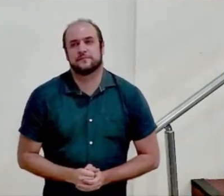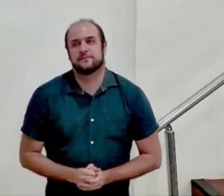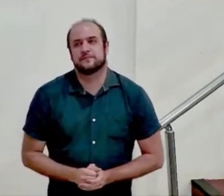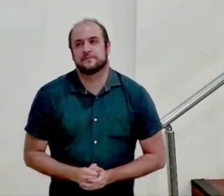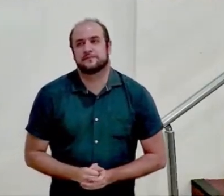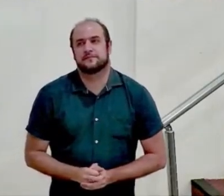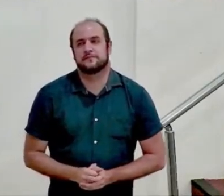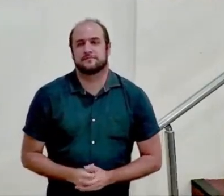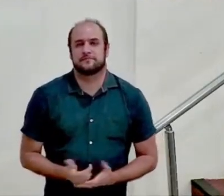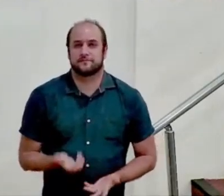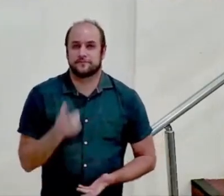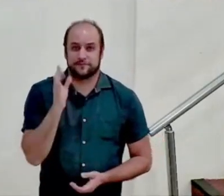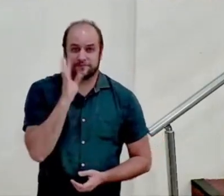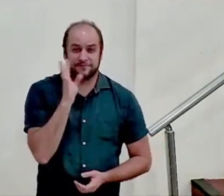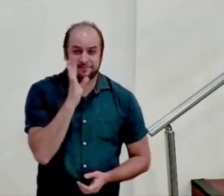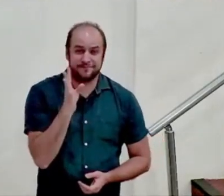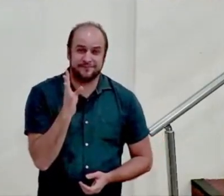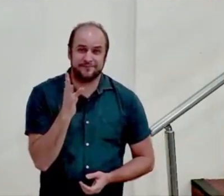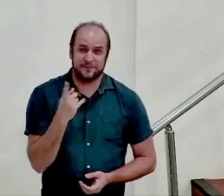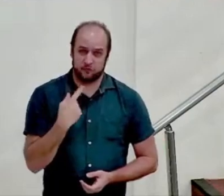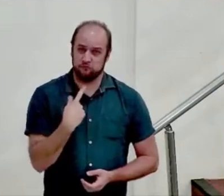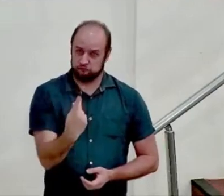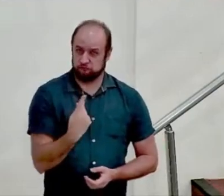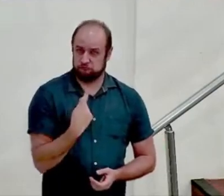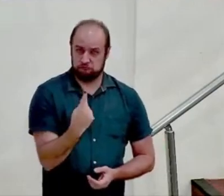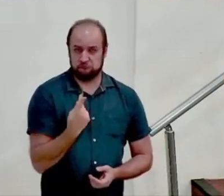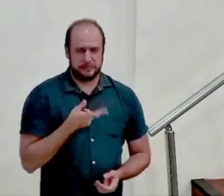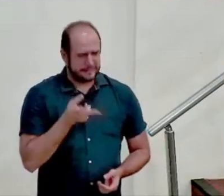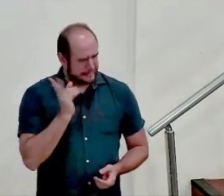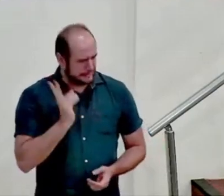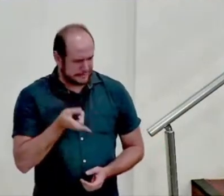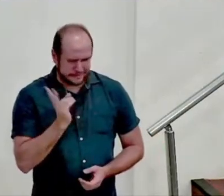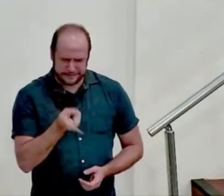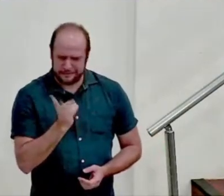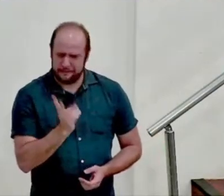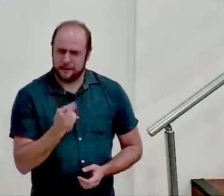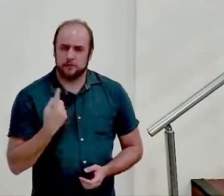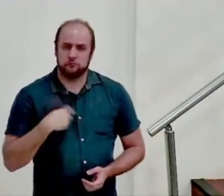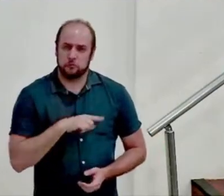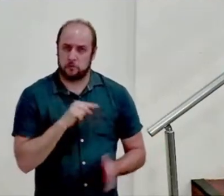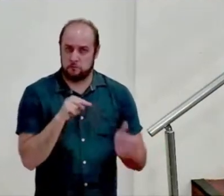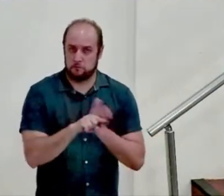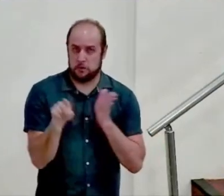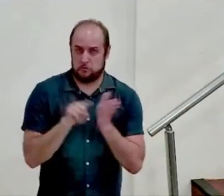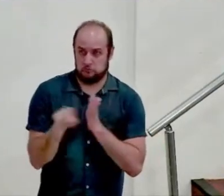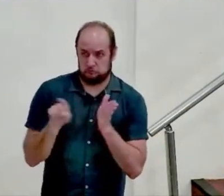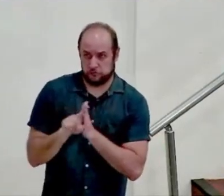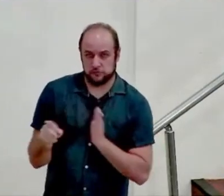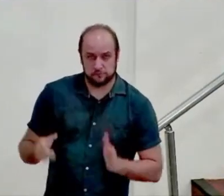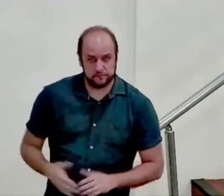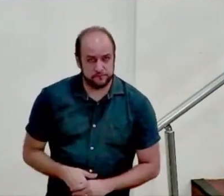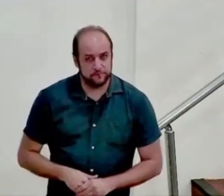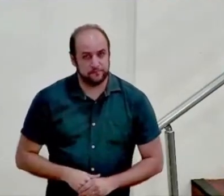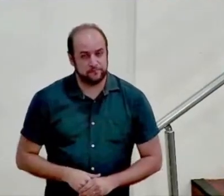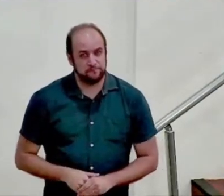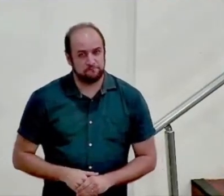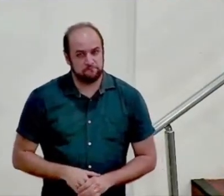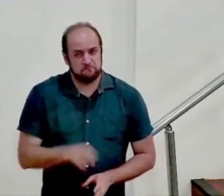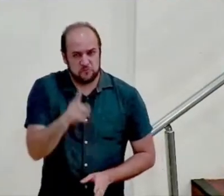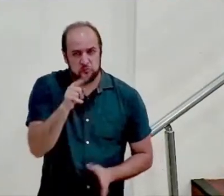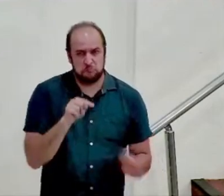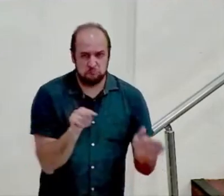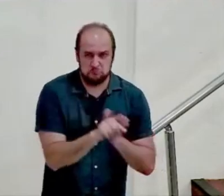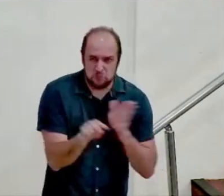É interessante, queridos, que eu e você, o tempo todo, nós fazemos perguntas. Você faz